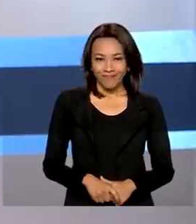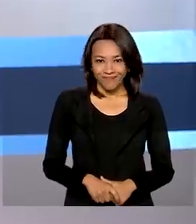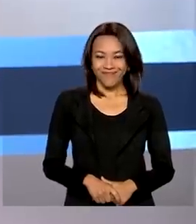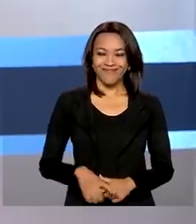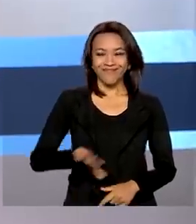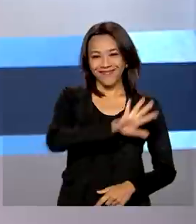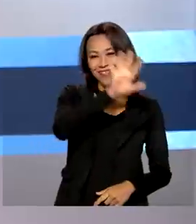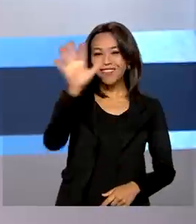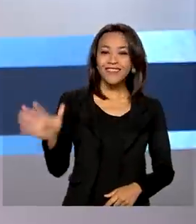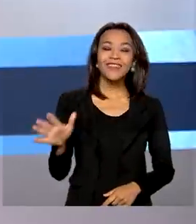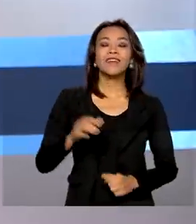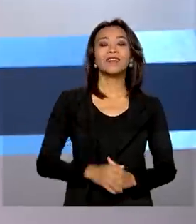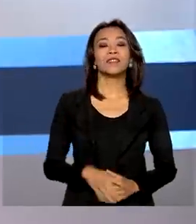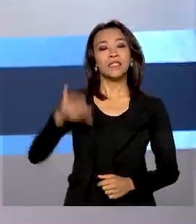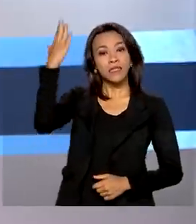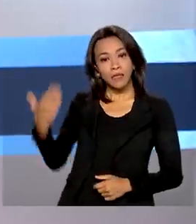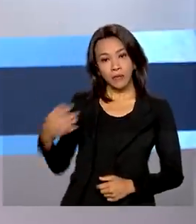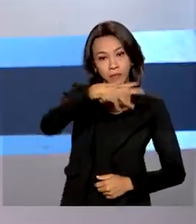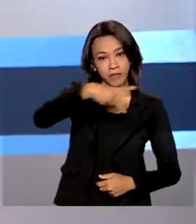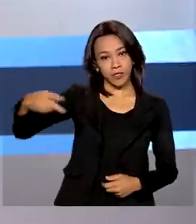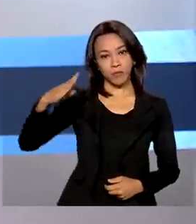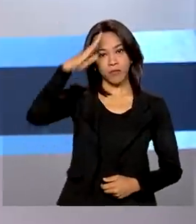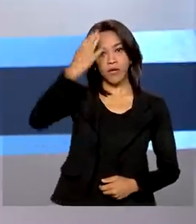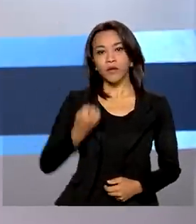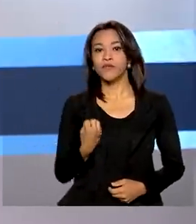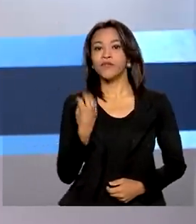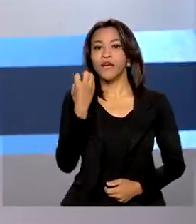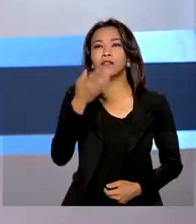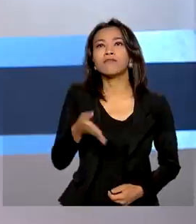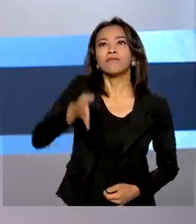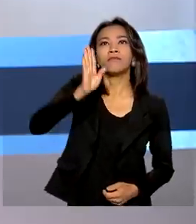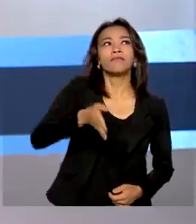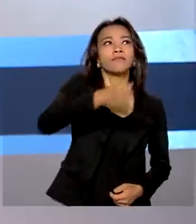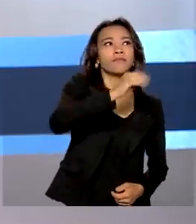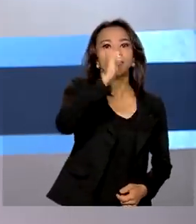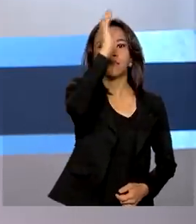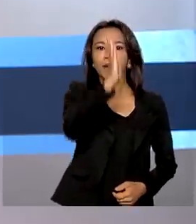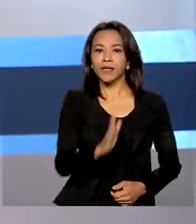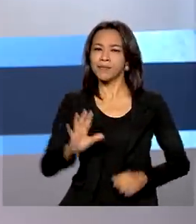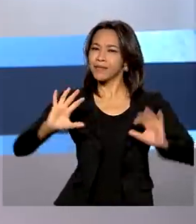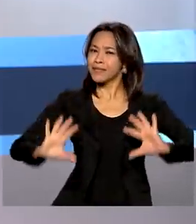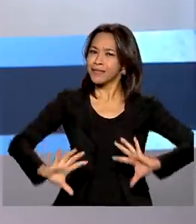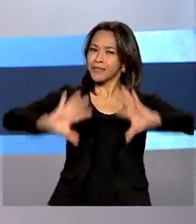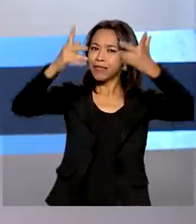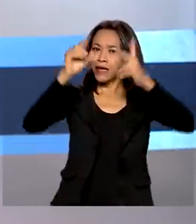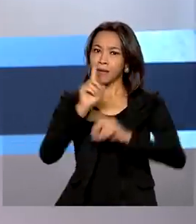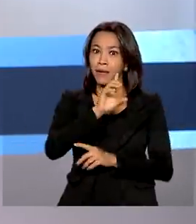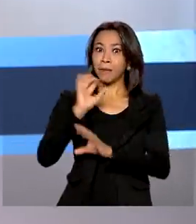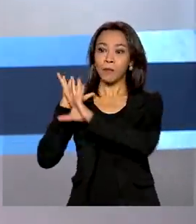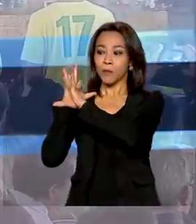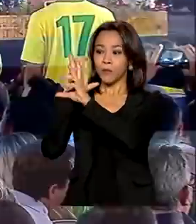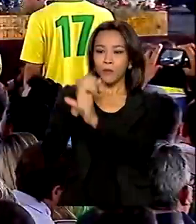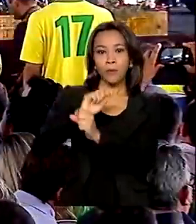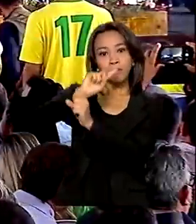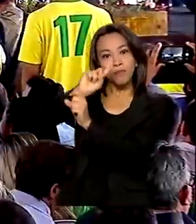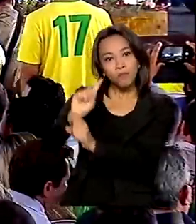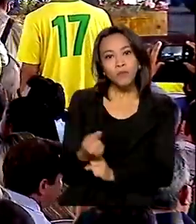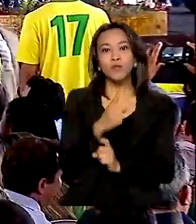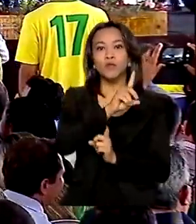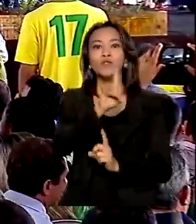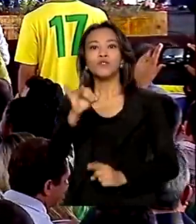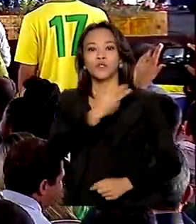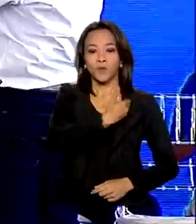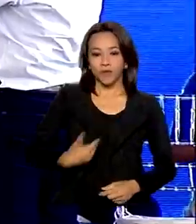Olá, presidente Jair Bolsonaro viaja pelo Brasil para celebrar os mil dias de governo. Na Bahia,